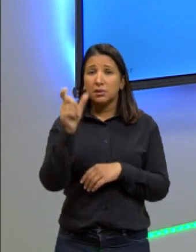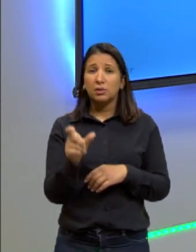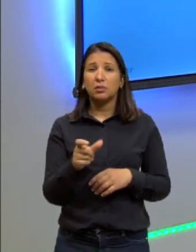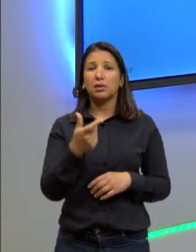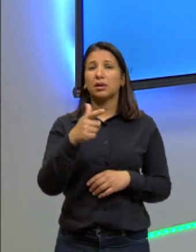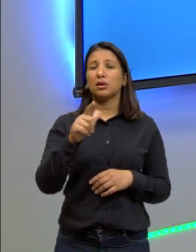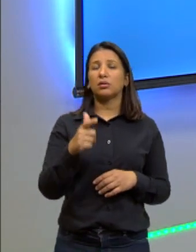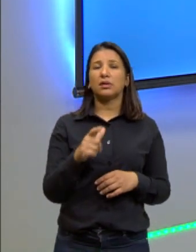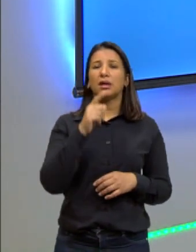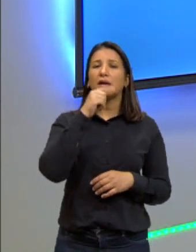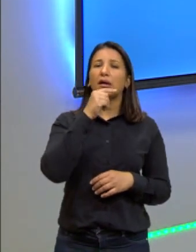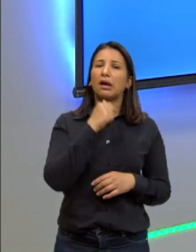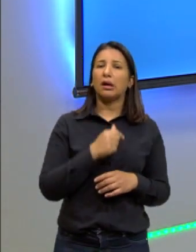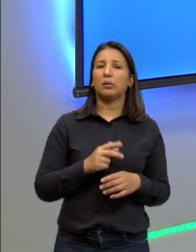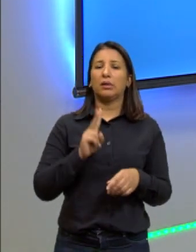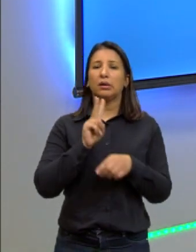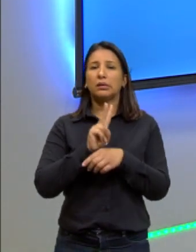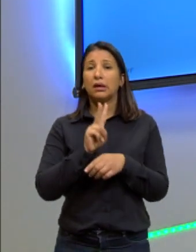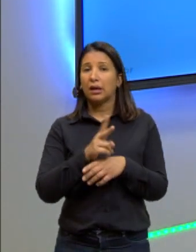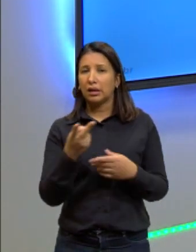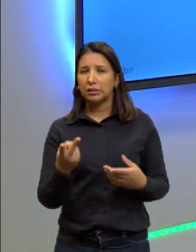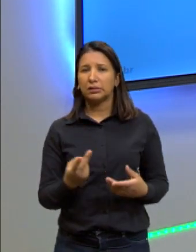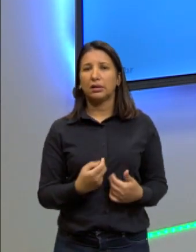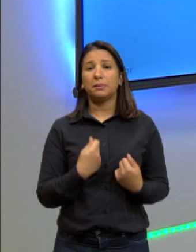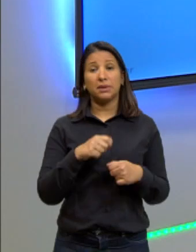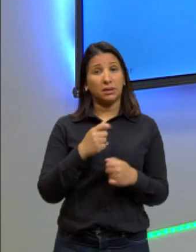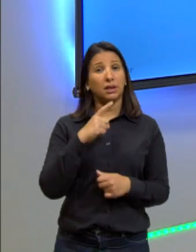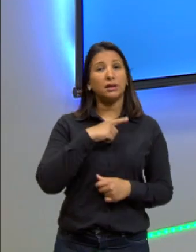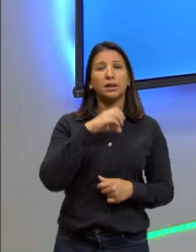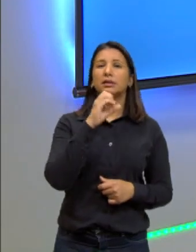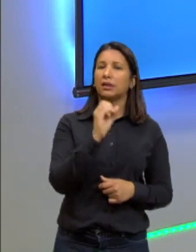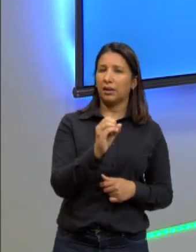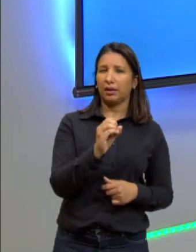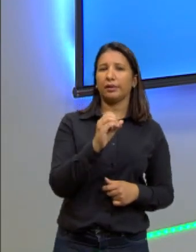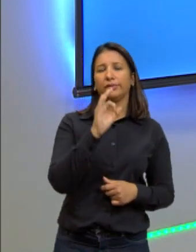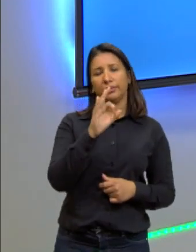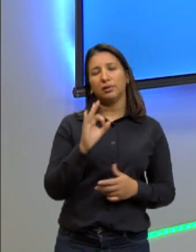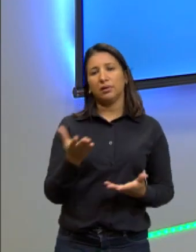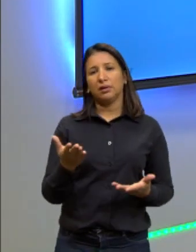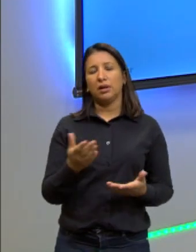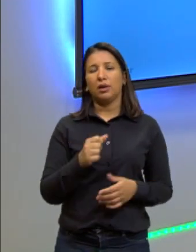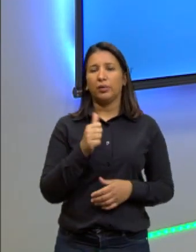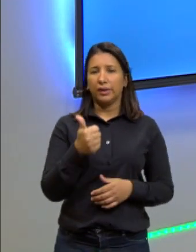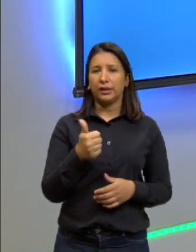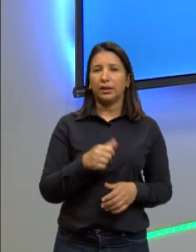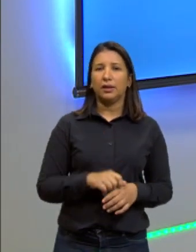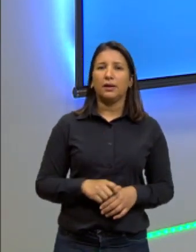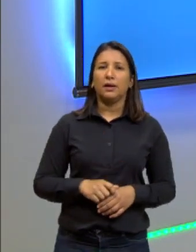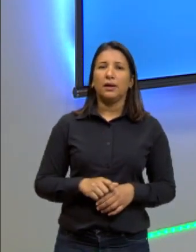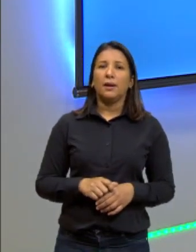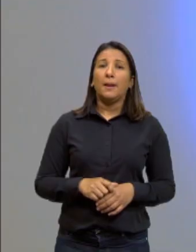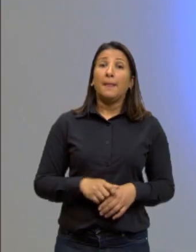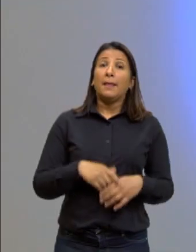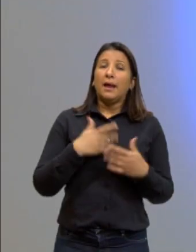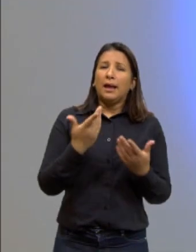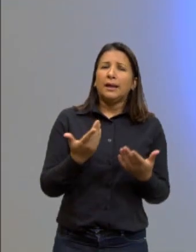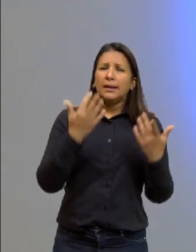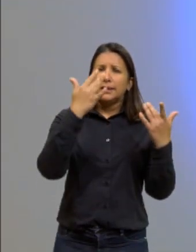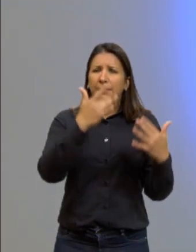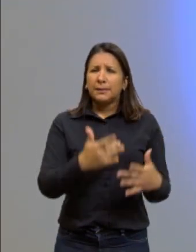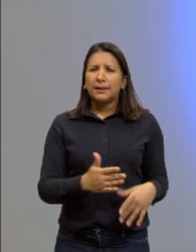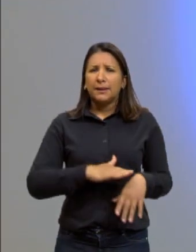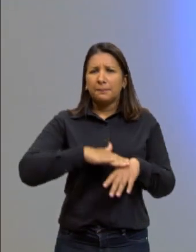água tratada. Nós deveríamos ter zero nesse nível, mas tudo bem. Aí ela diz,